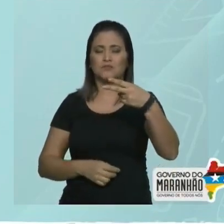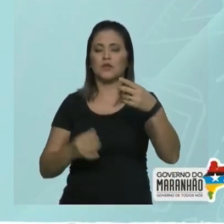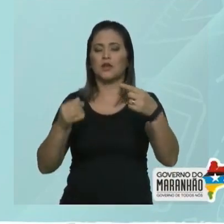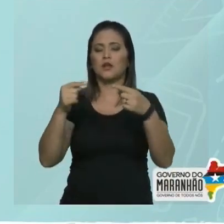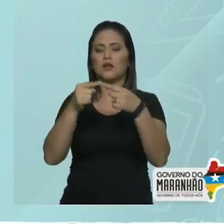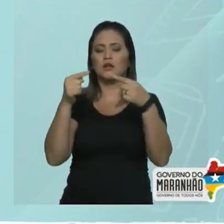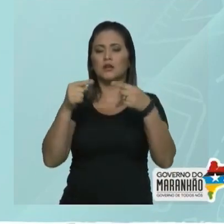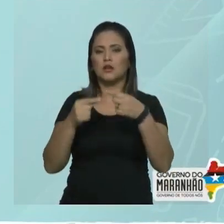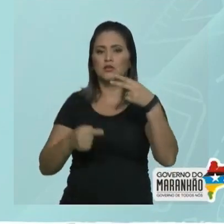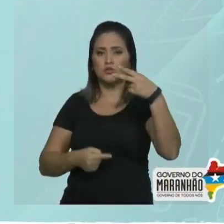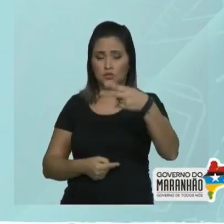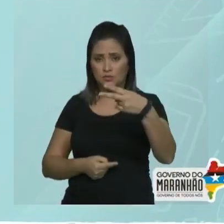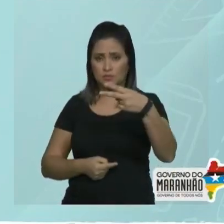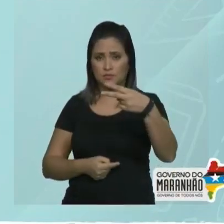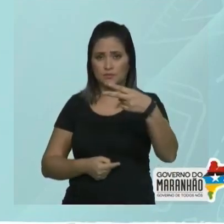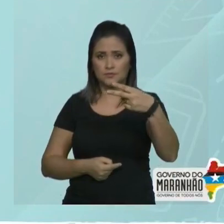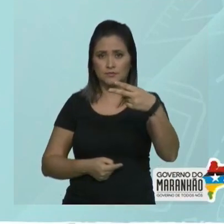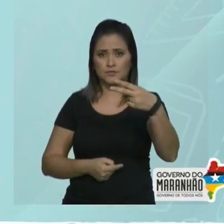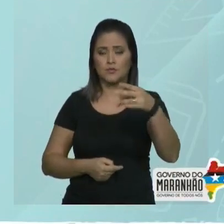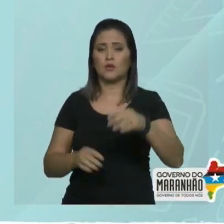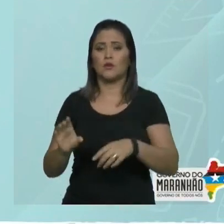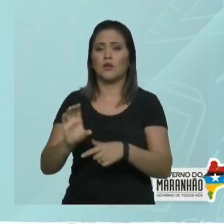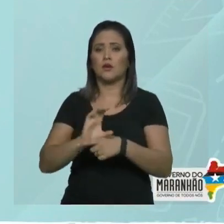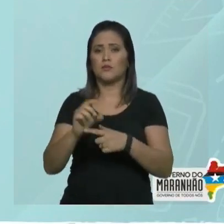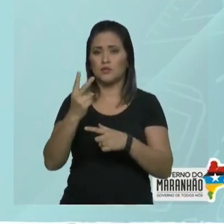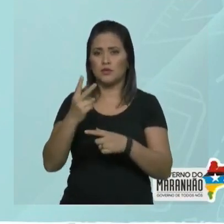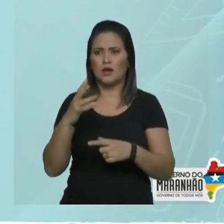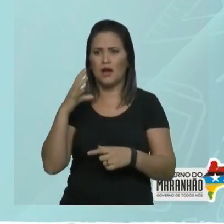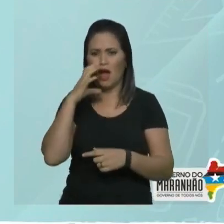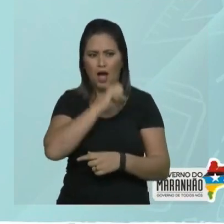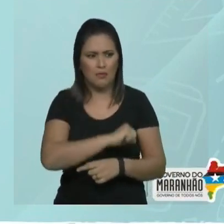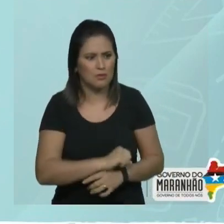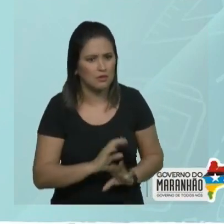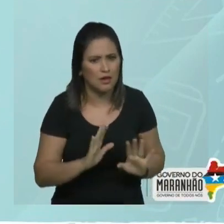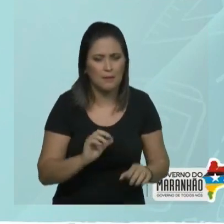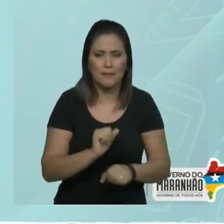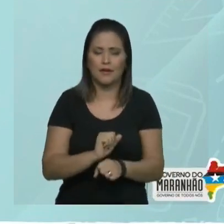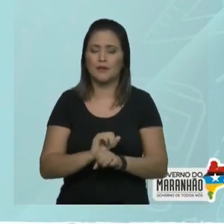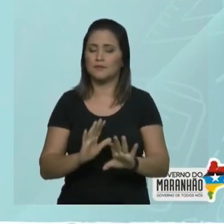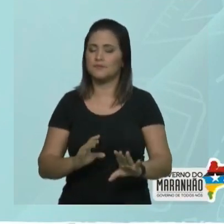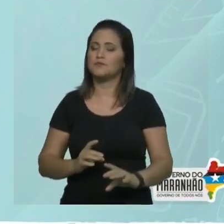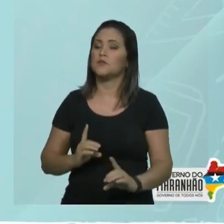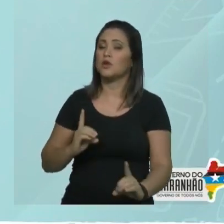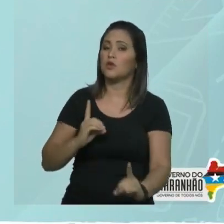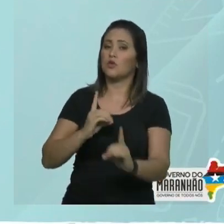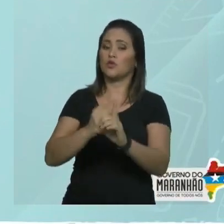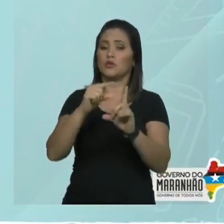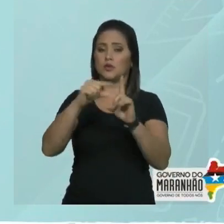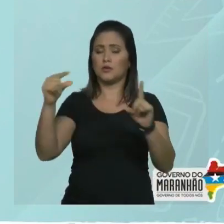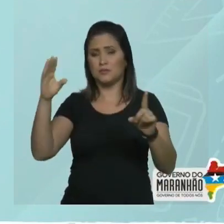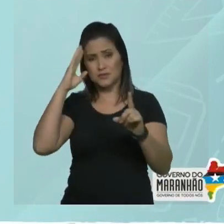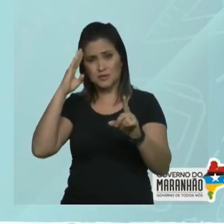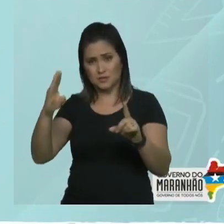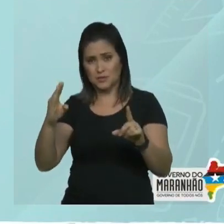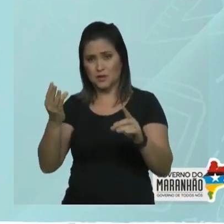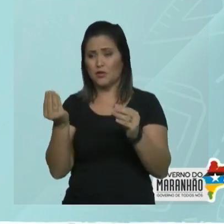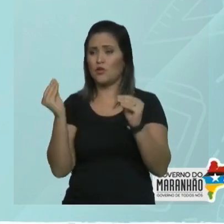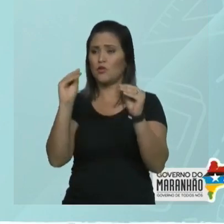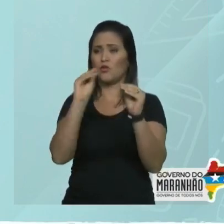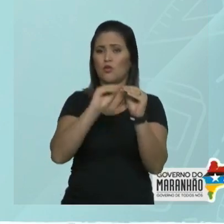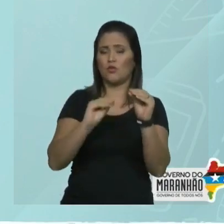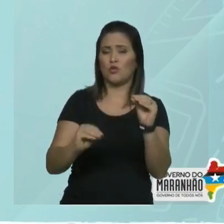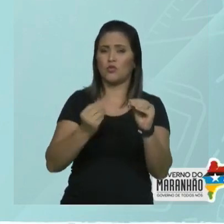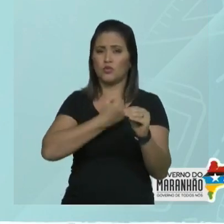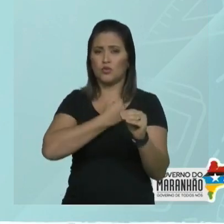Muito rápido, professor. Então vamos repetir. Achei a cadeia principal? Sim. Numerei? Vamos dar o nome. Primeiros radicais. 5,5